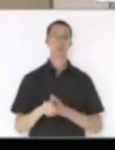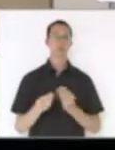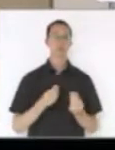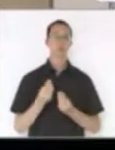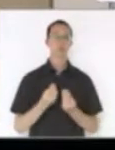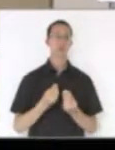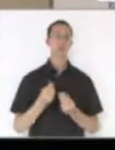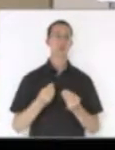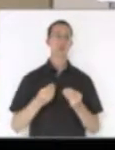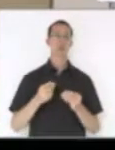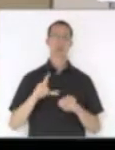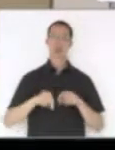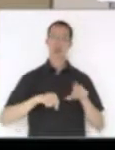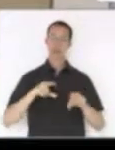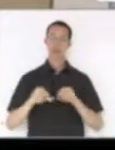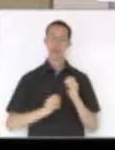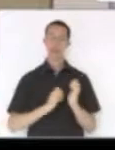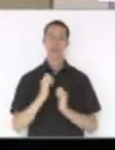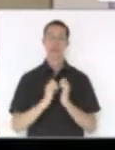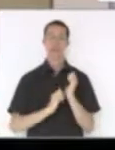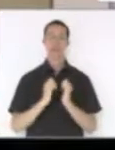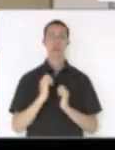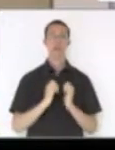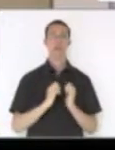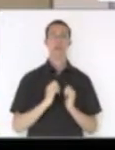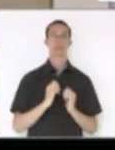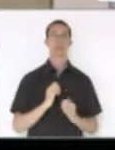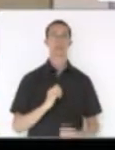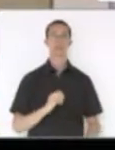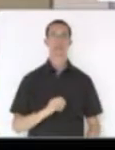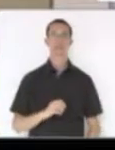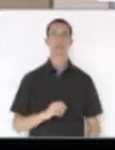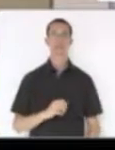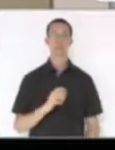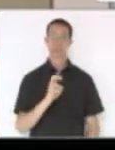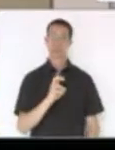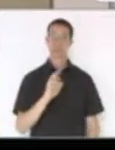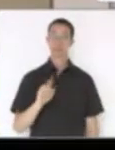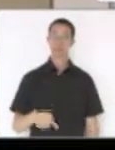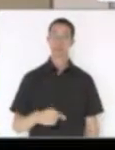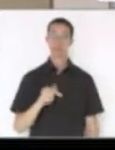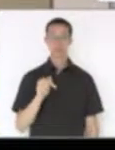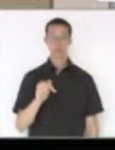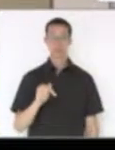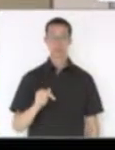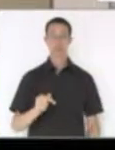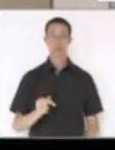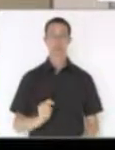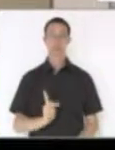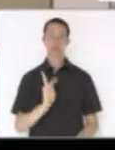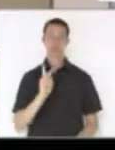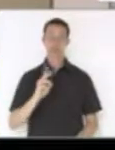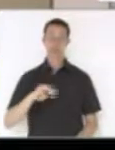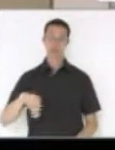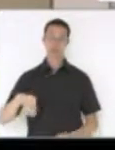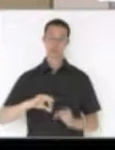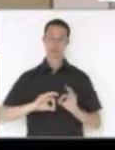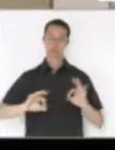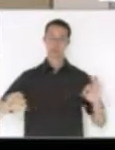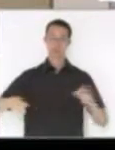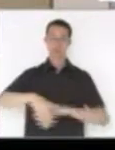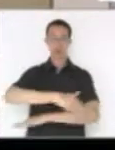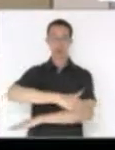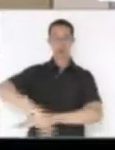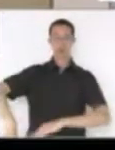licitatório para a duplicação dos 5,7 km da avenida Edgar Nelson Meister